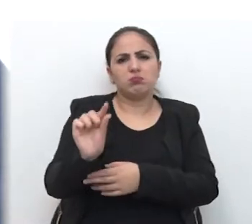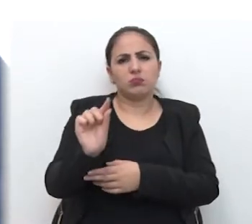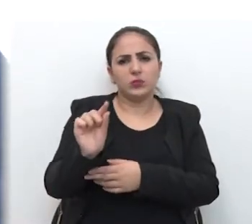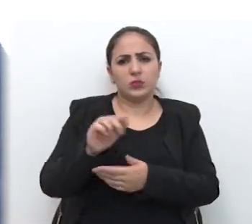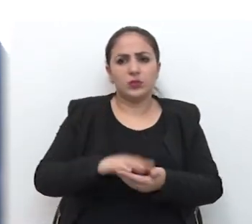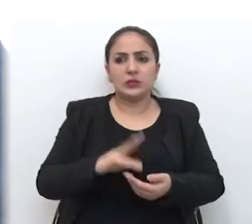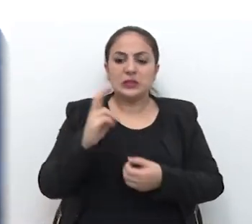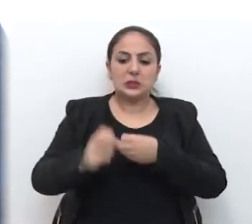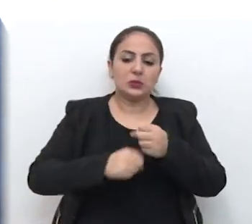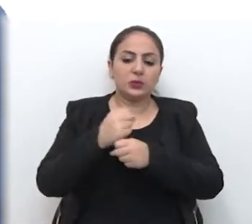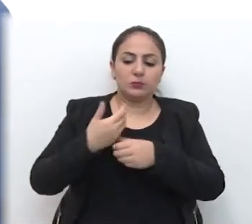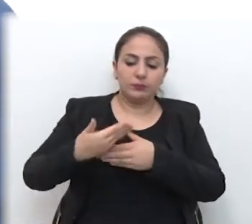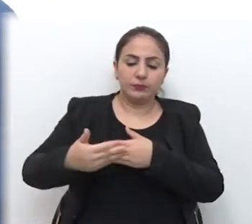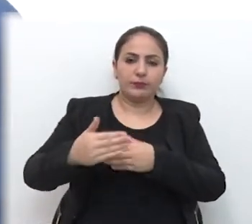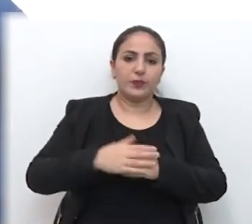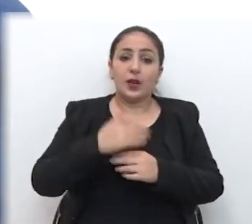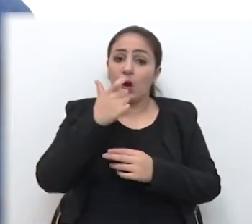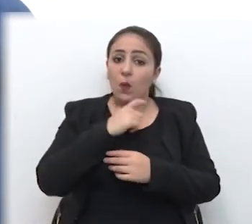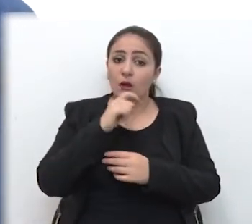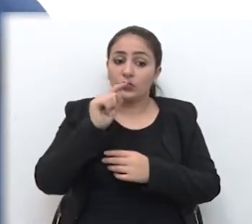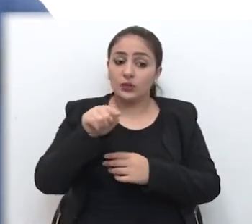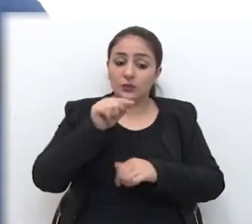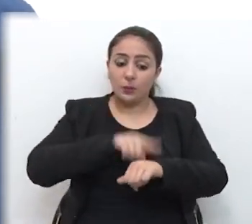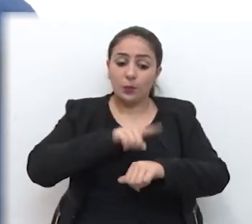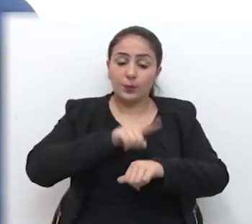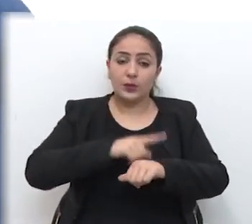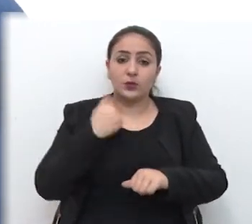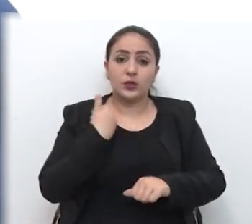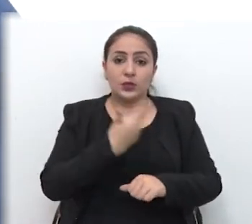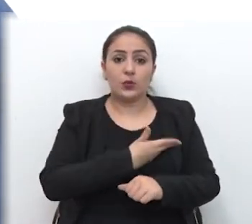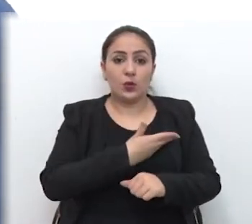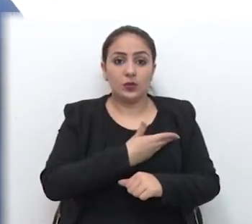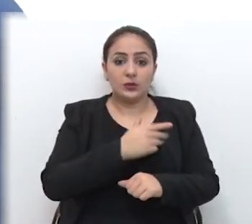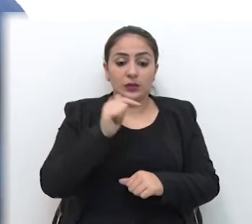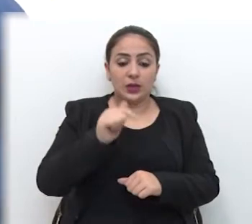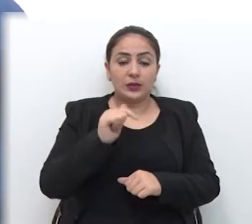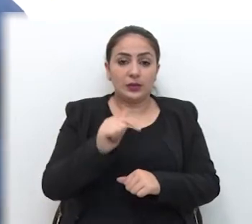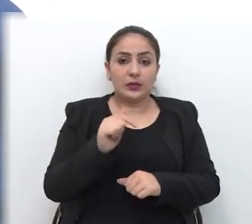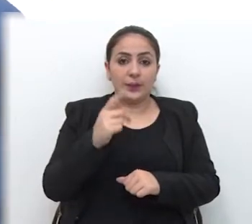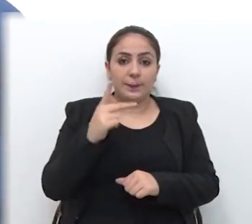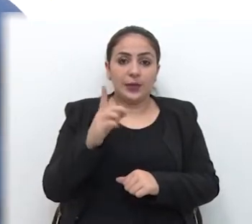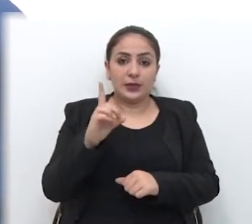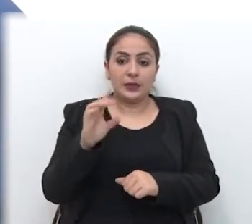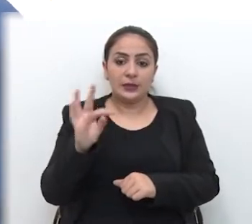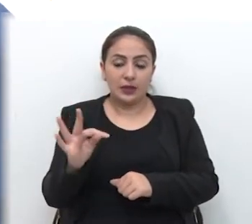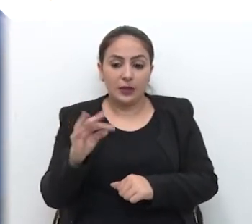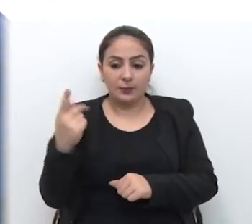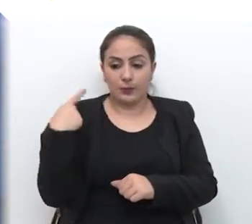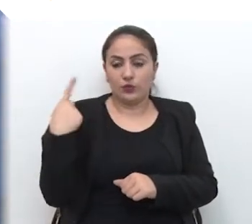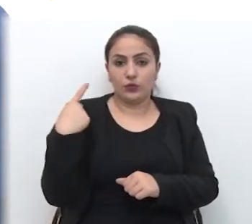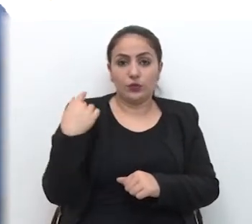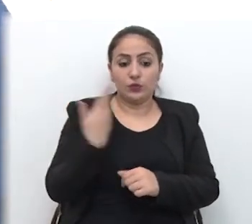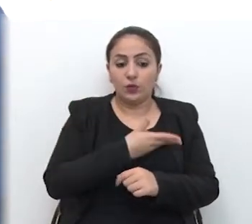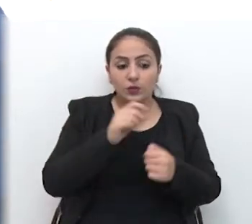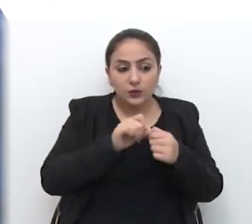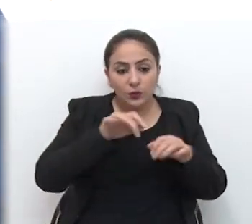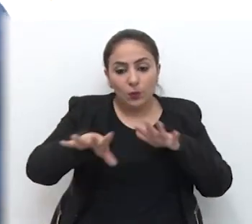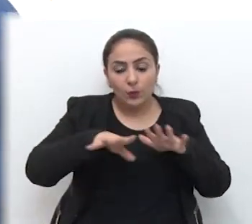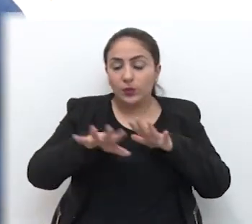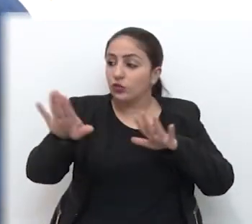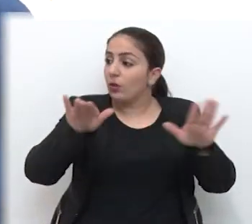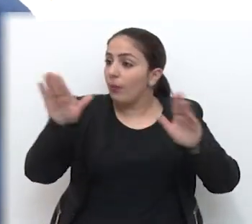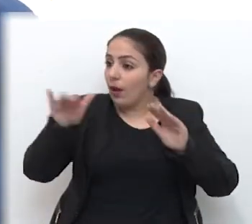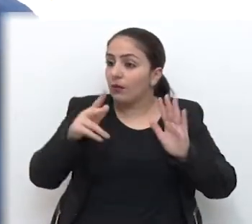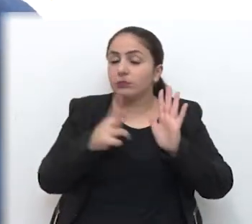cinco anos. Então, é esse movimento que nós, da bancada do PDT, estamos fazendo. Queremos chamar a atenção dos demais